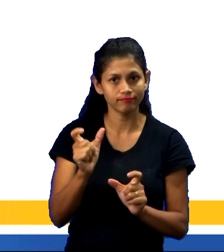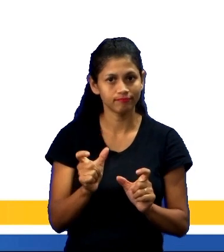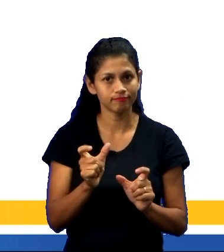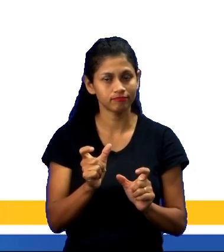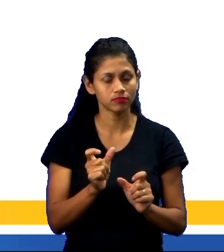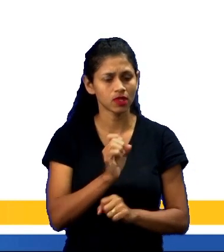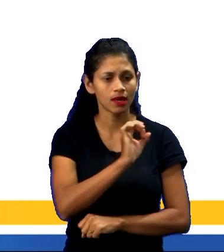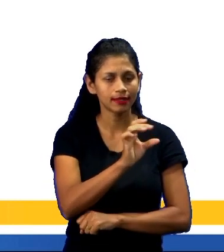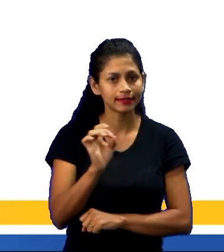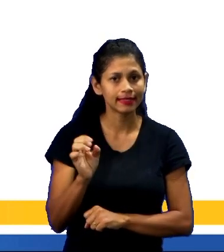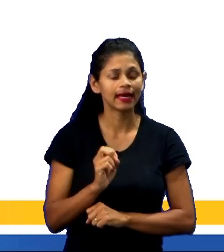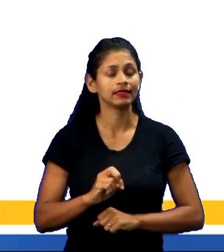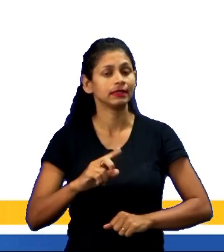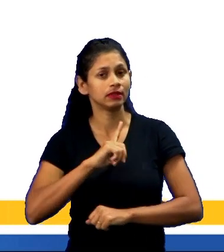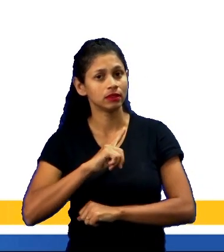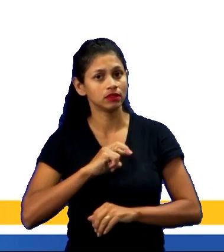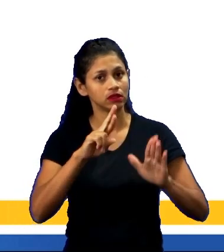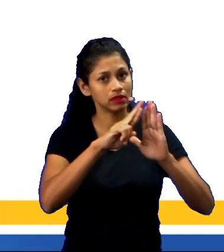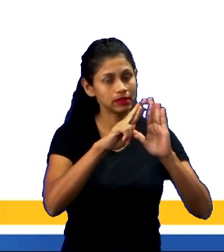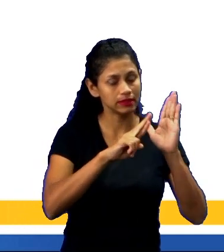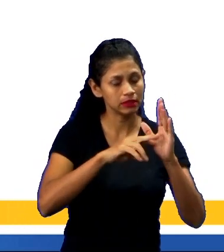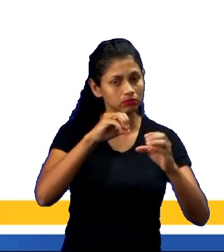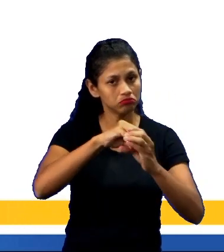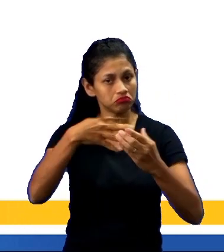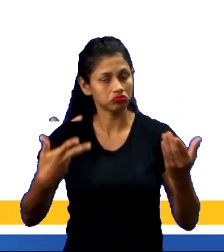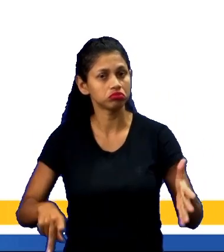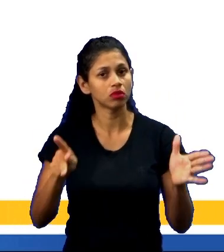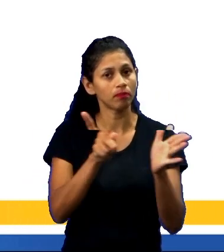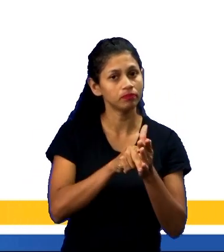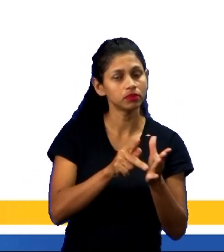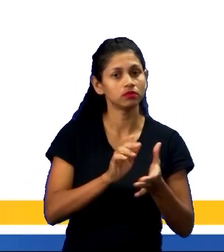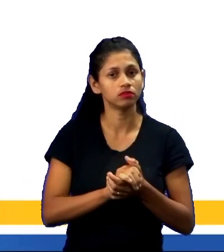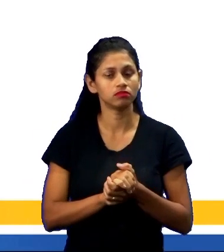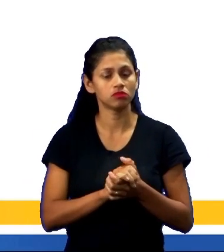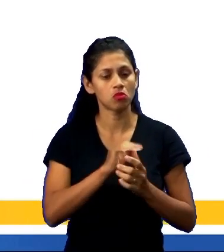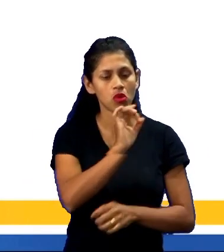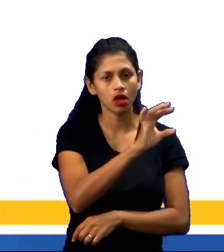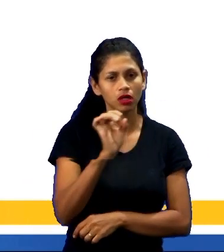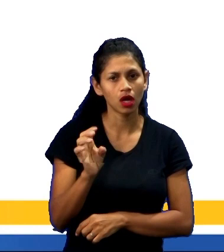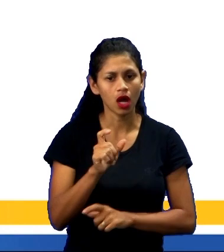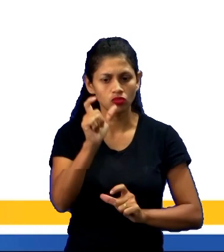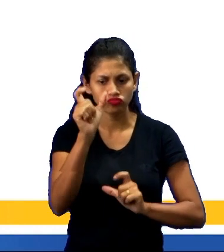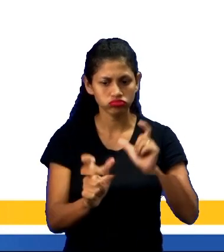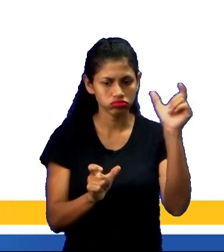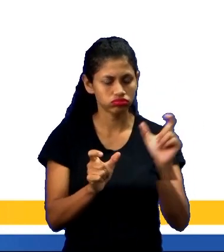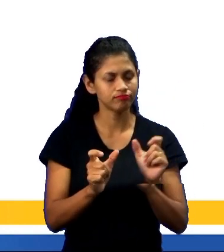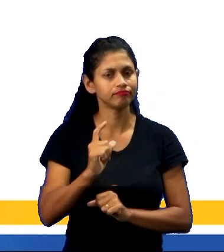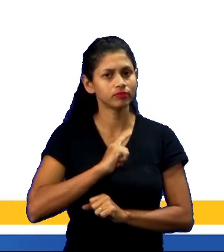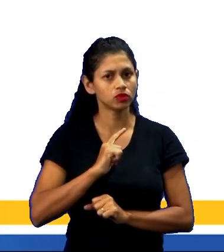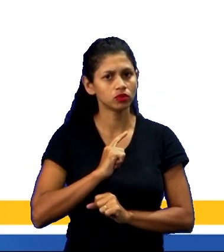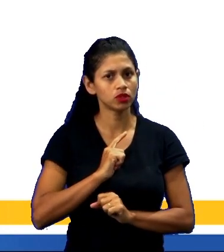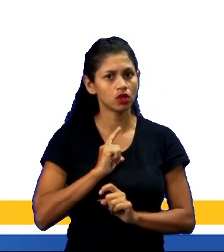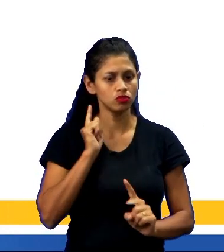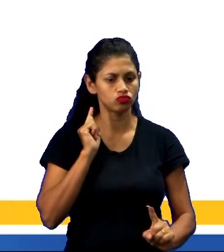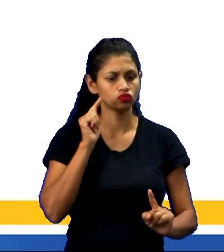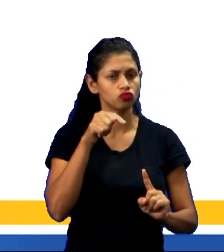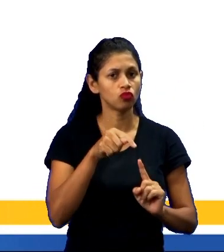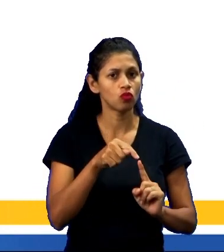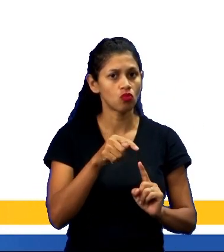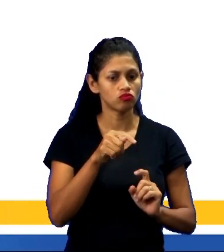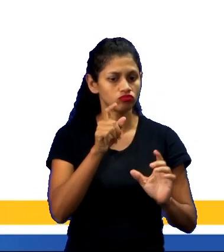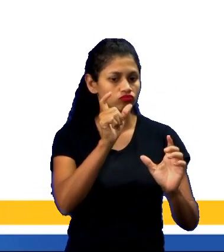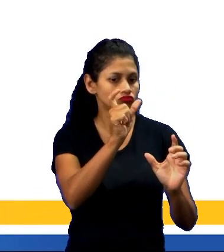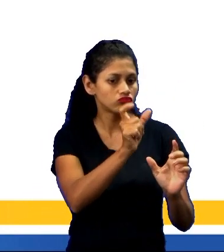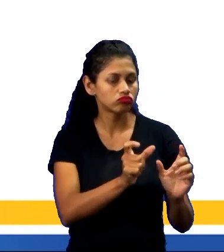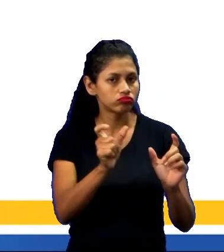coletivo tem suas regras e características próprias, em que, normalmente, cada jogador também tem uma determinada função e posição.